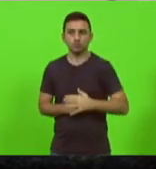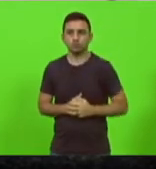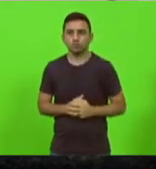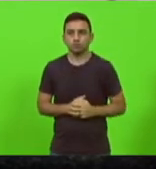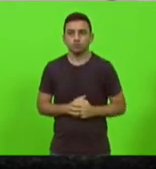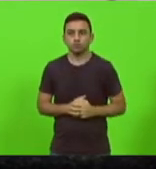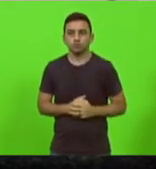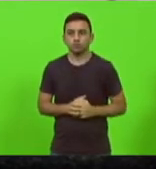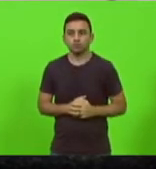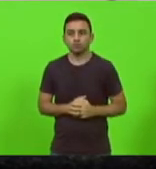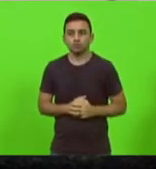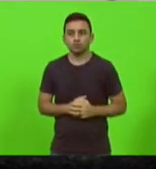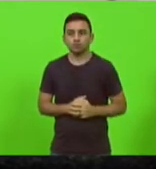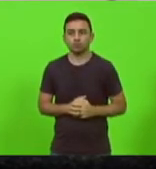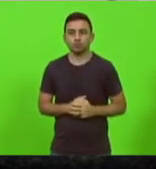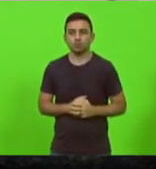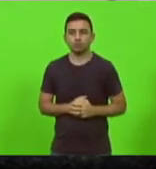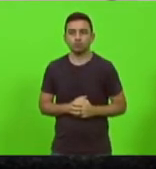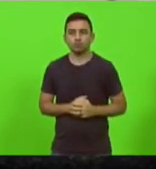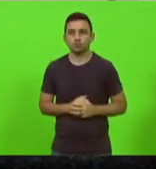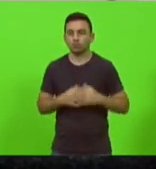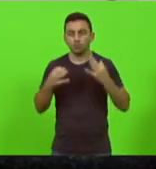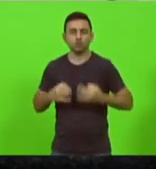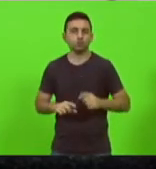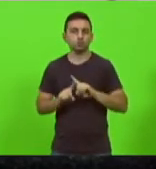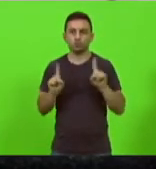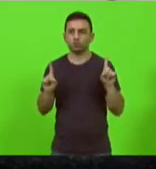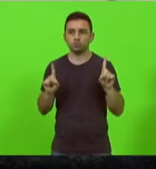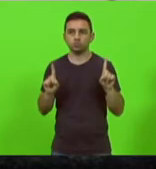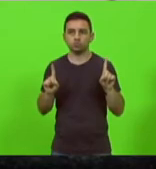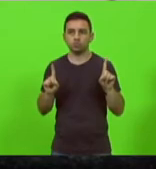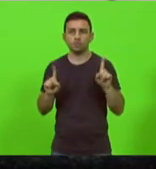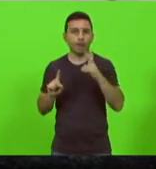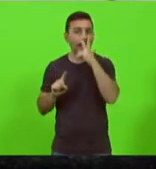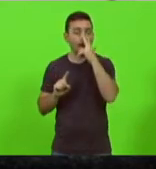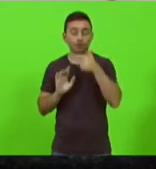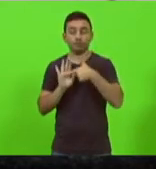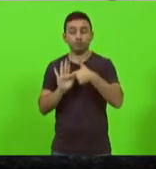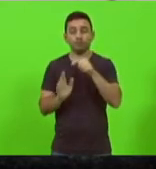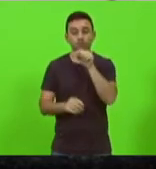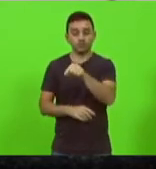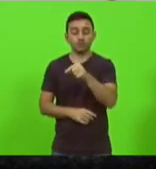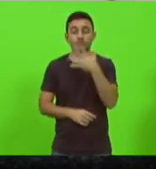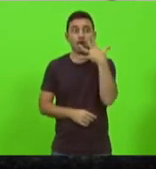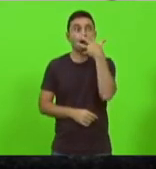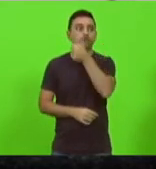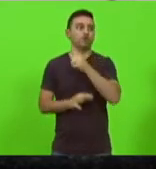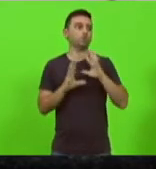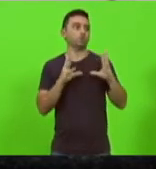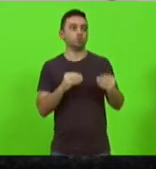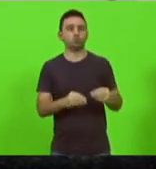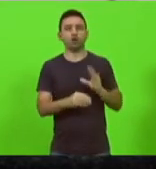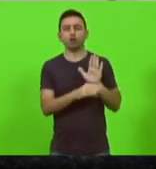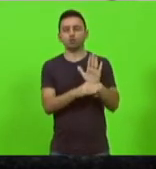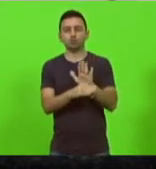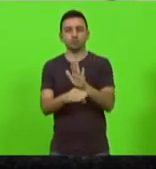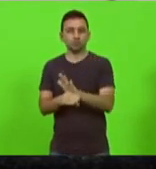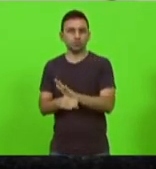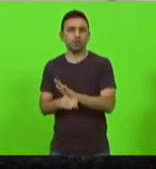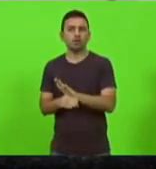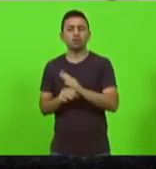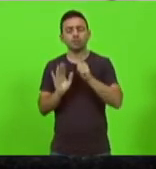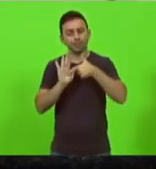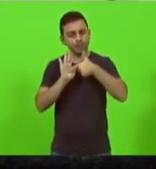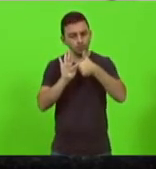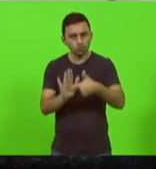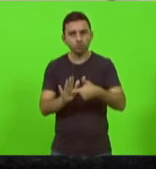não é justo parecer que o senhor é o salvador da pátria o senhor faz denúncias meritórias